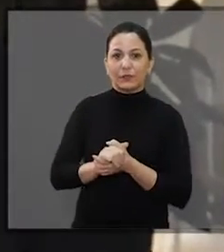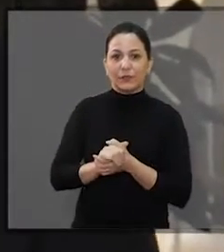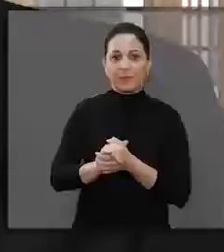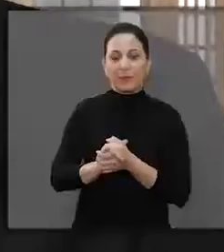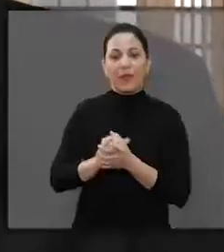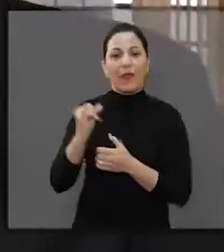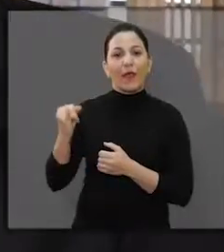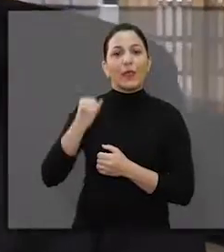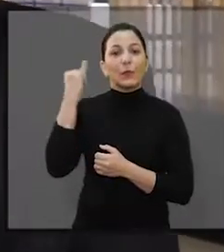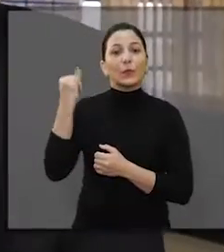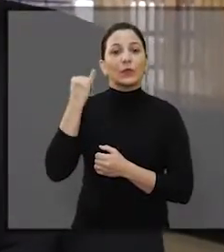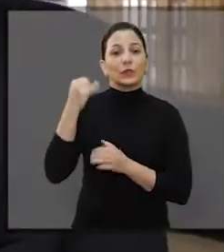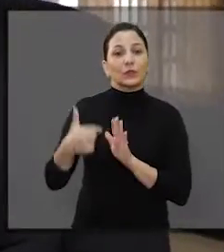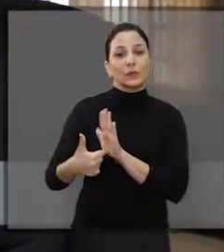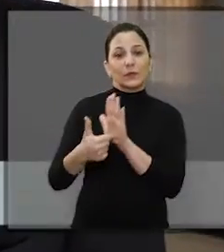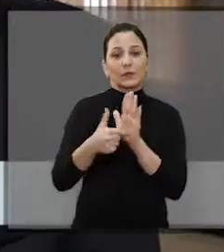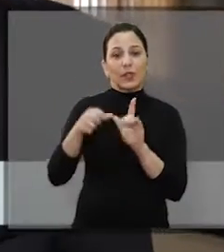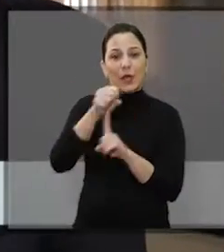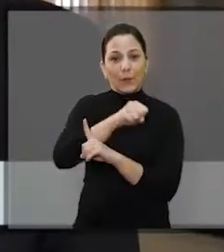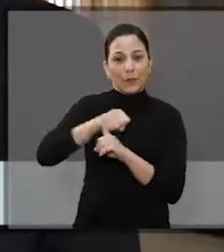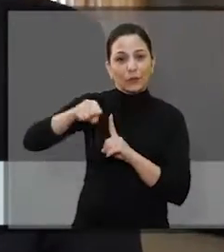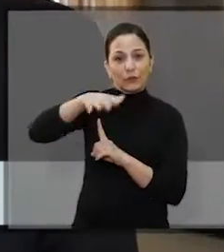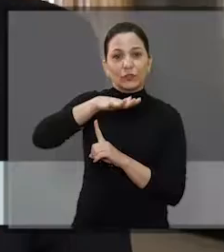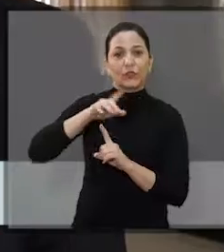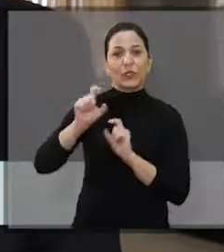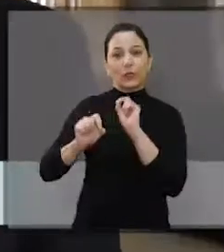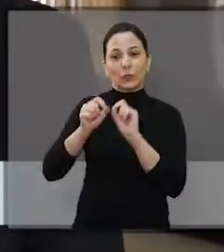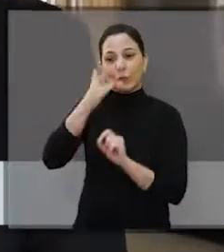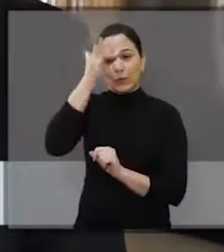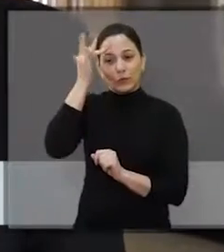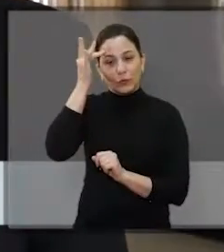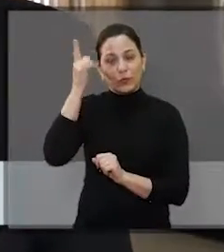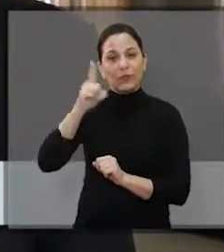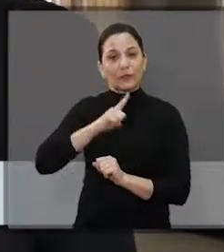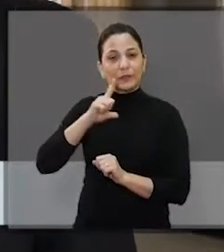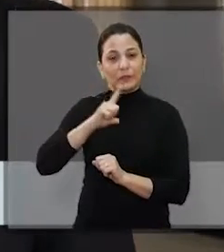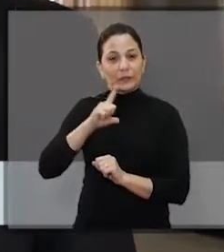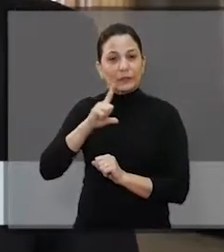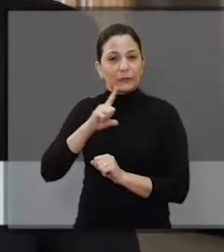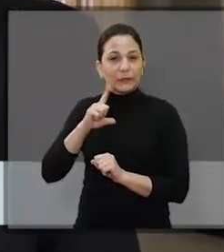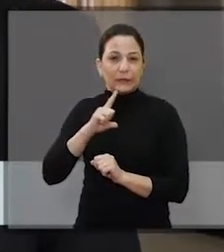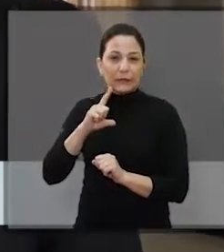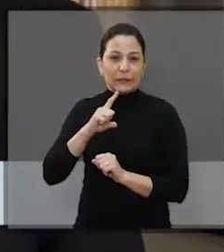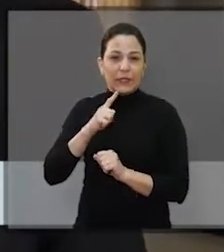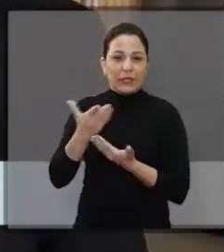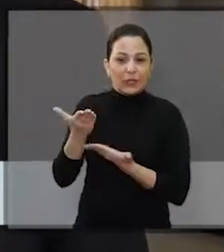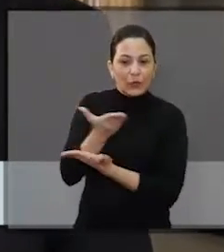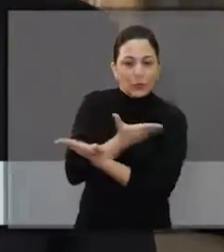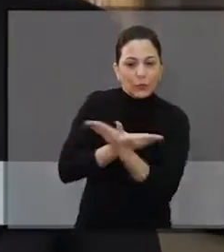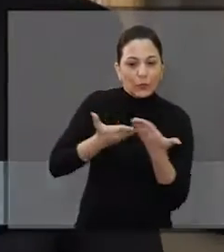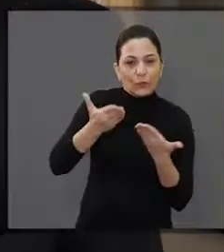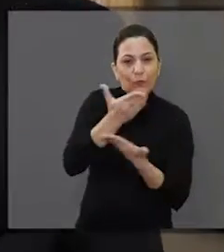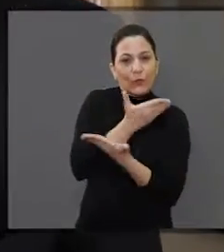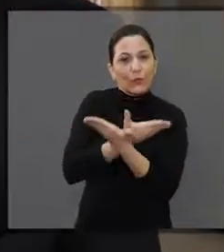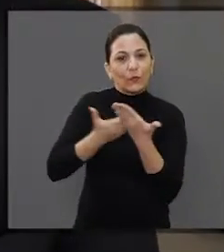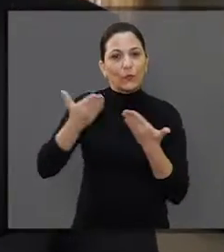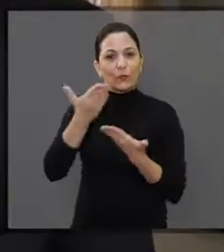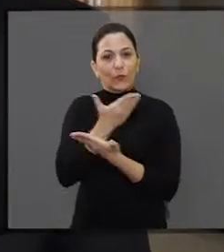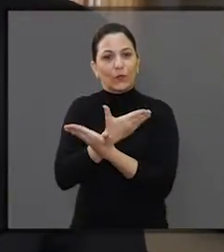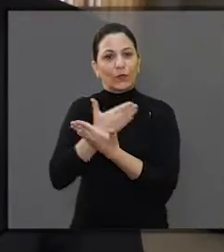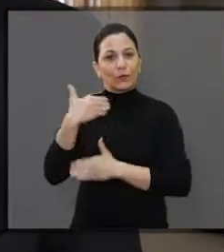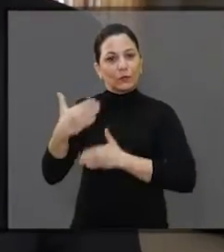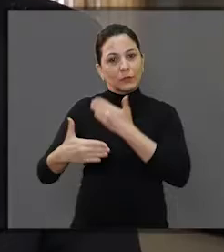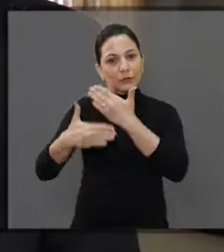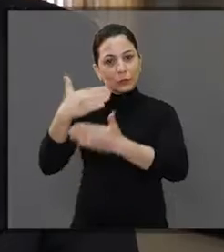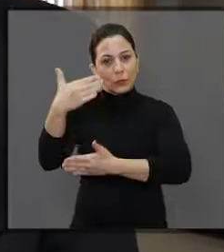sociedade. A importância é mostrar para a sociedade que todos aqueles que estão de alguma forma envolvidos no